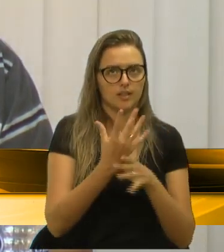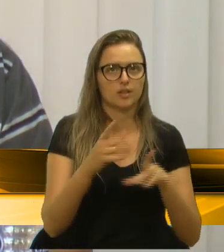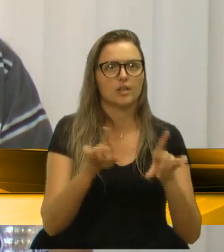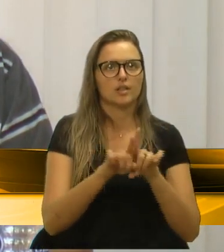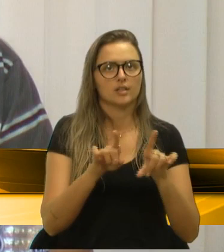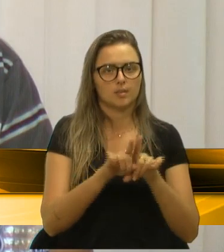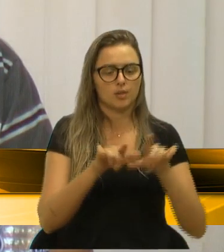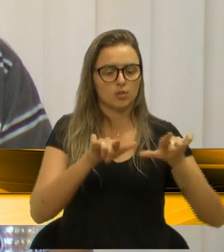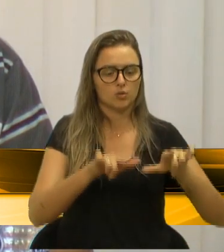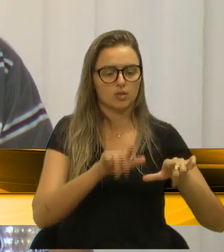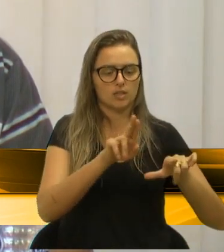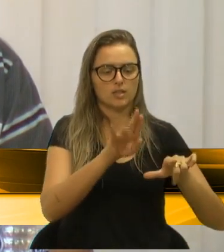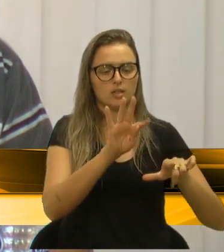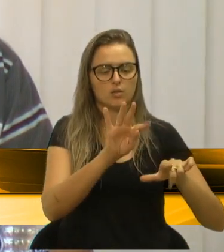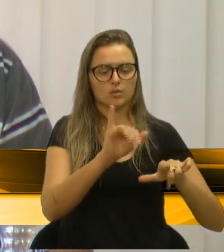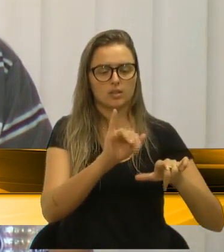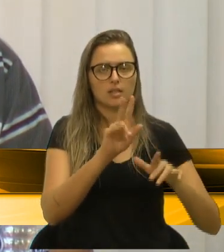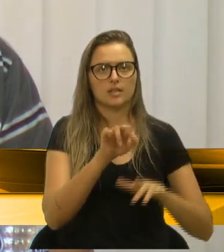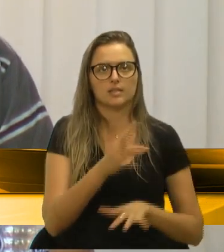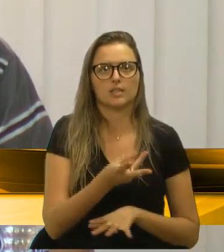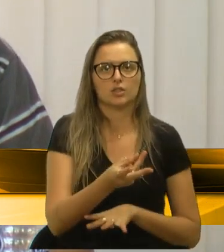leitos da UTI, sejam impermanentes.